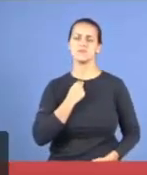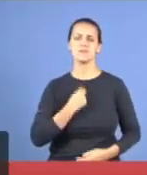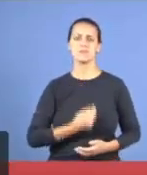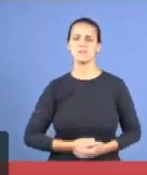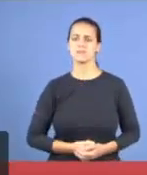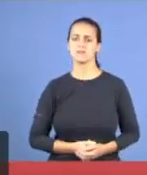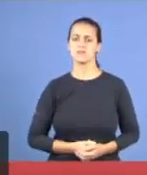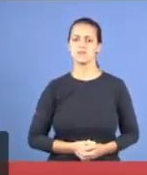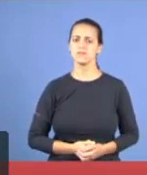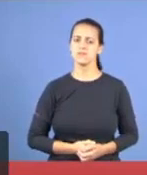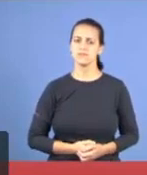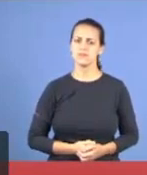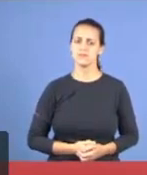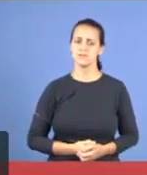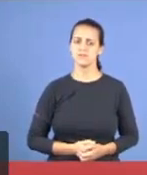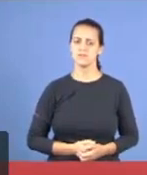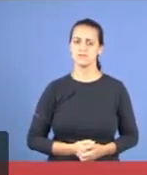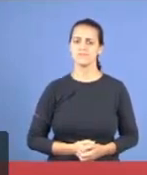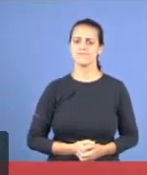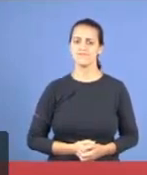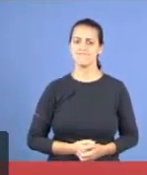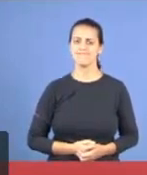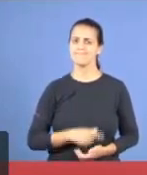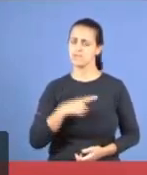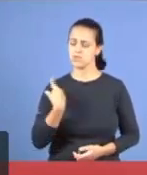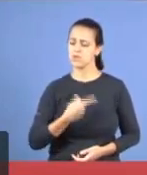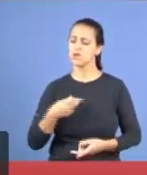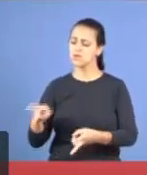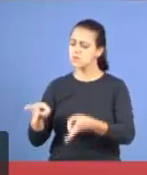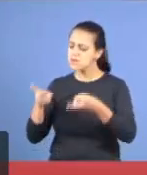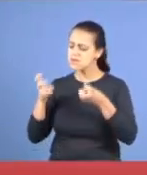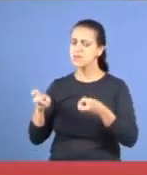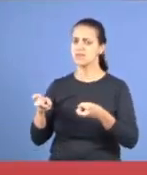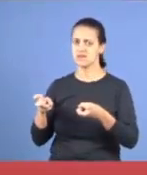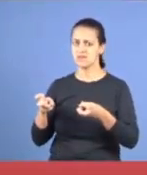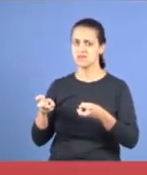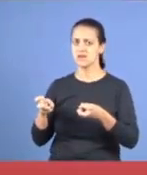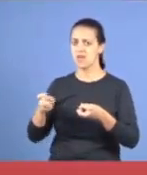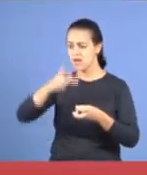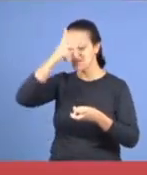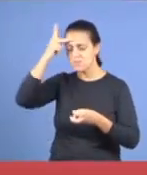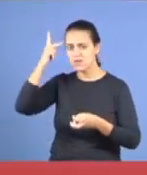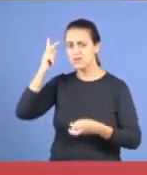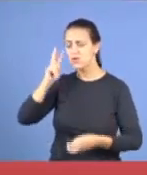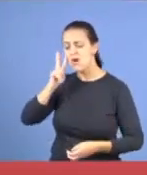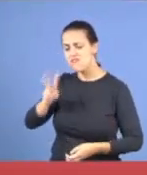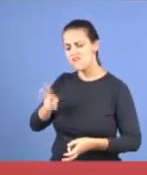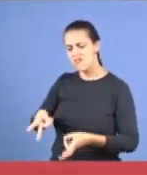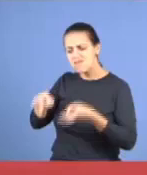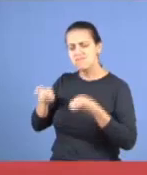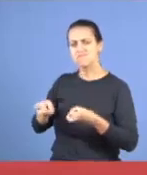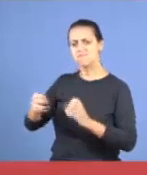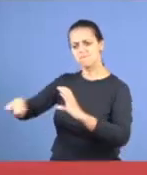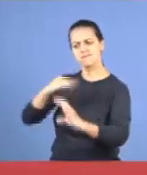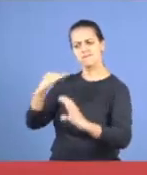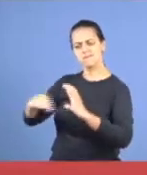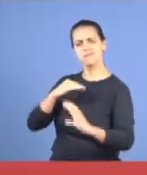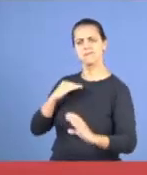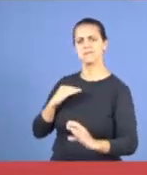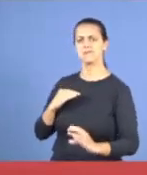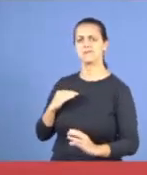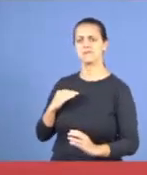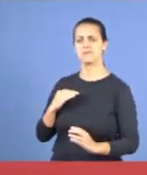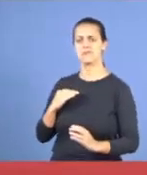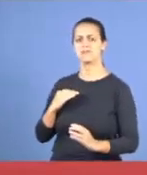certos, pequenos detalhes, nós estamos vendo, que há uma reação, não é, do pastor, nem o pastor, eles nem sabem,